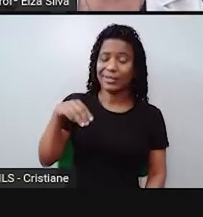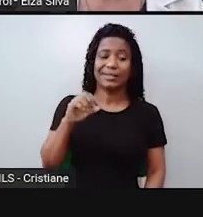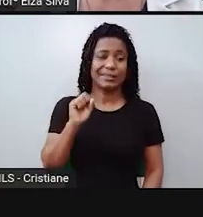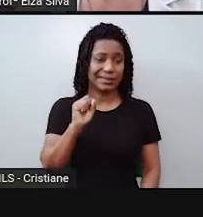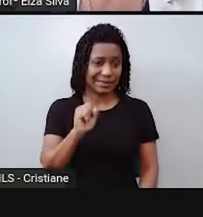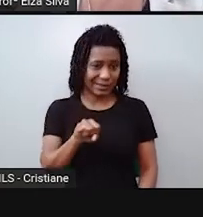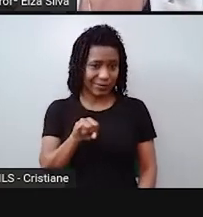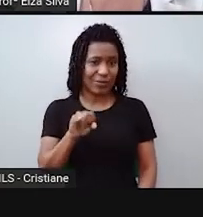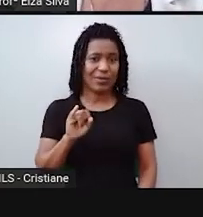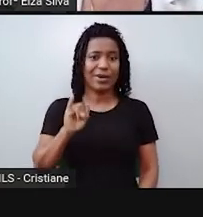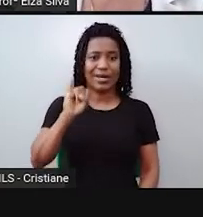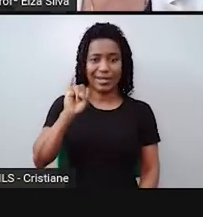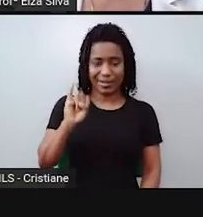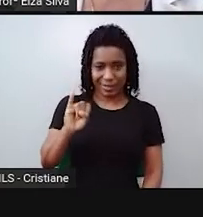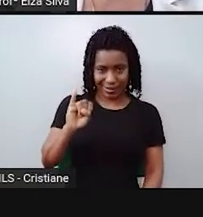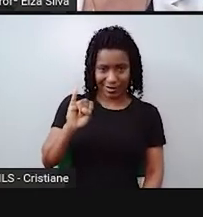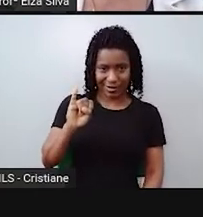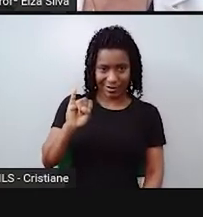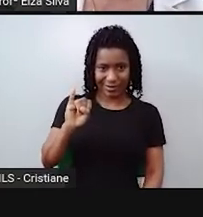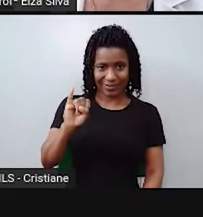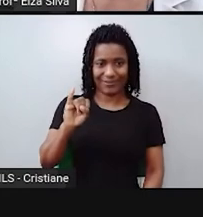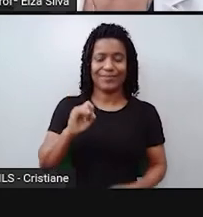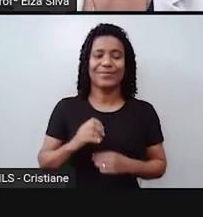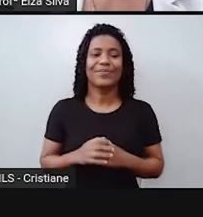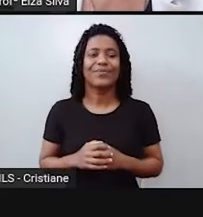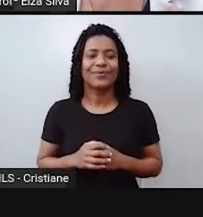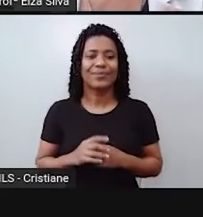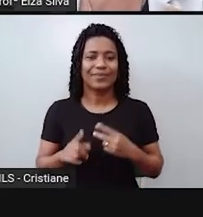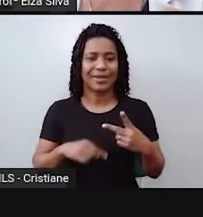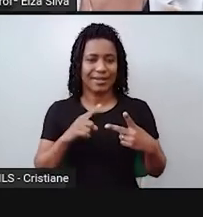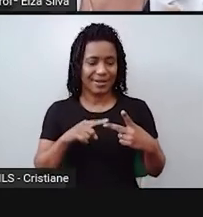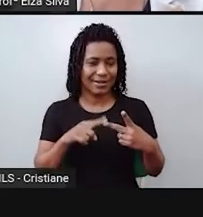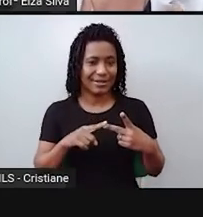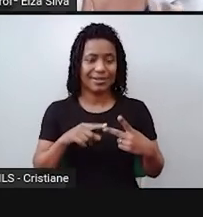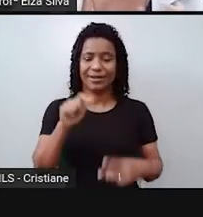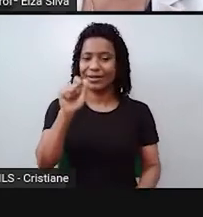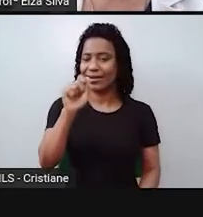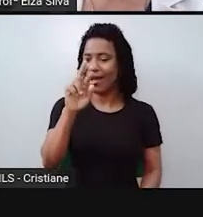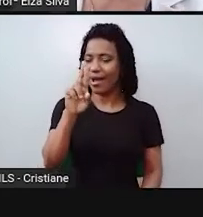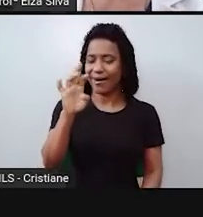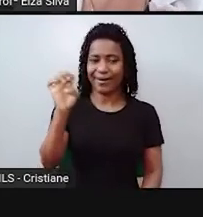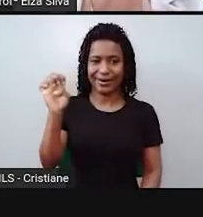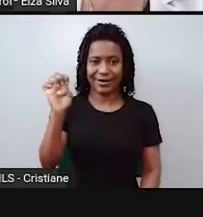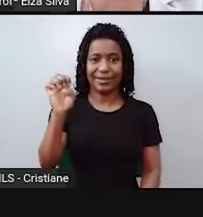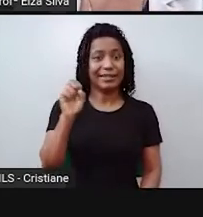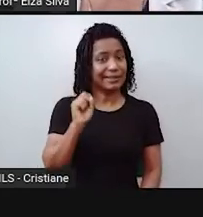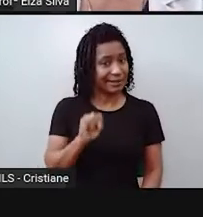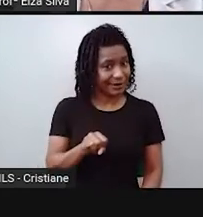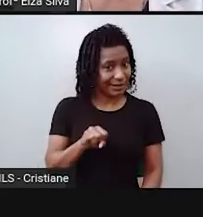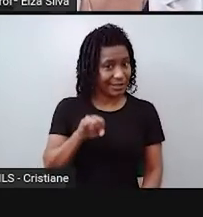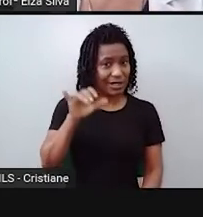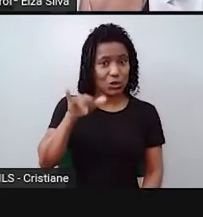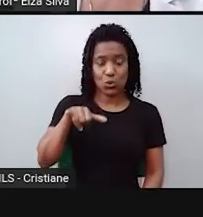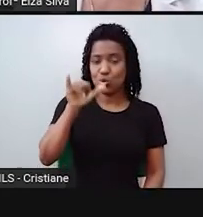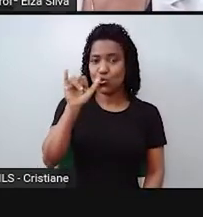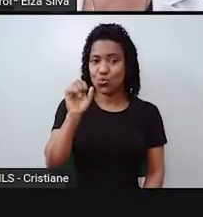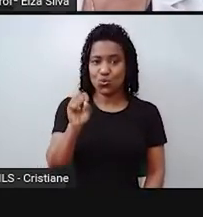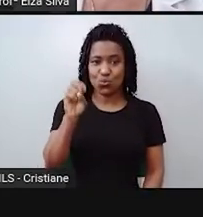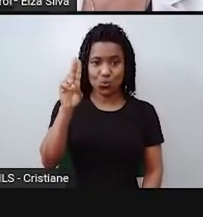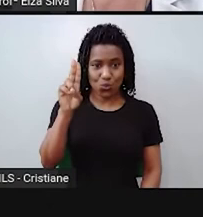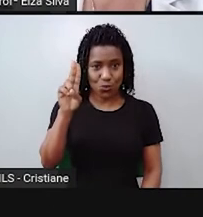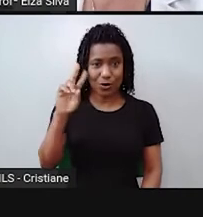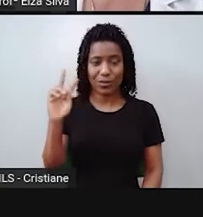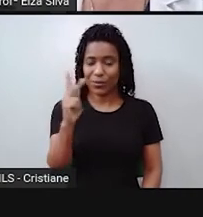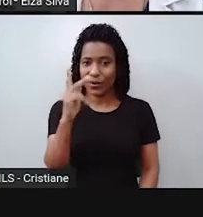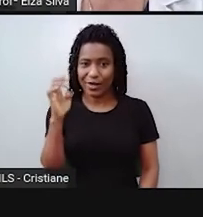estou. Quando utilizamos are, quando o sujeito for you, you are, we,